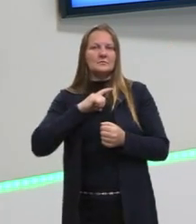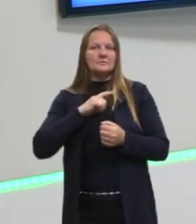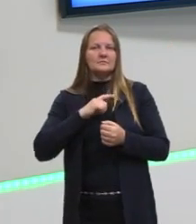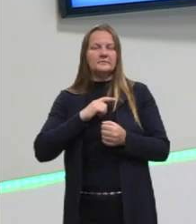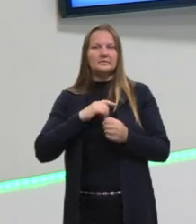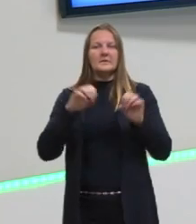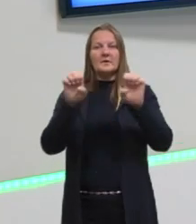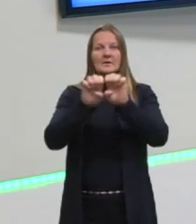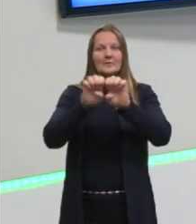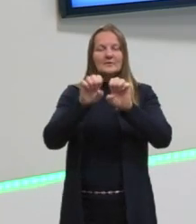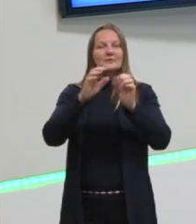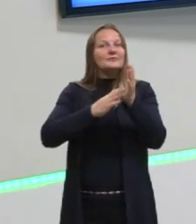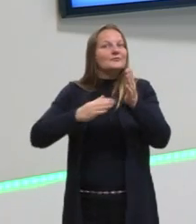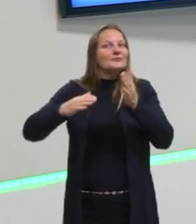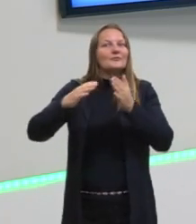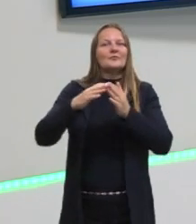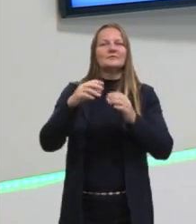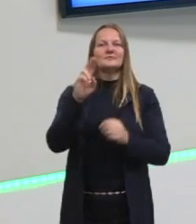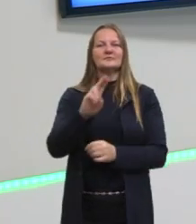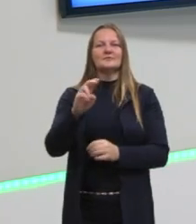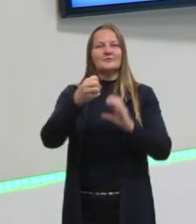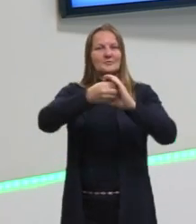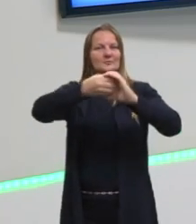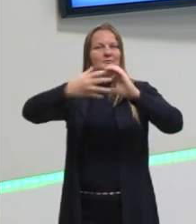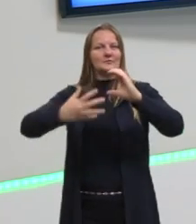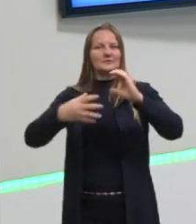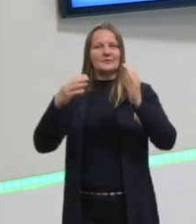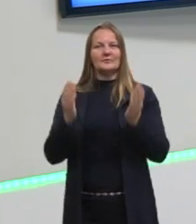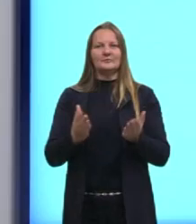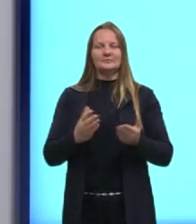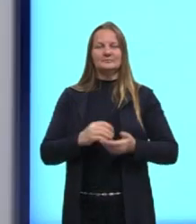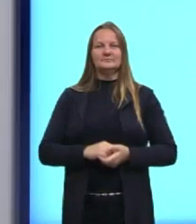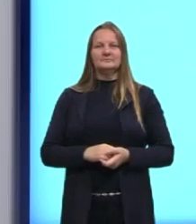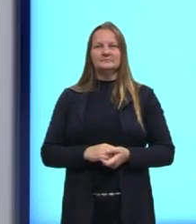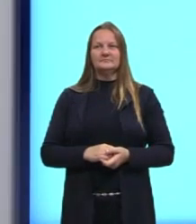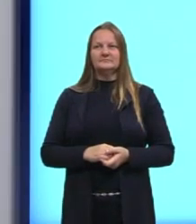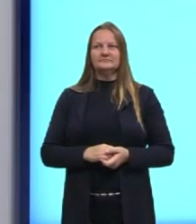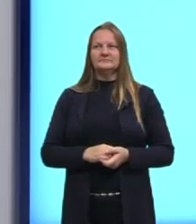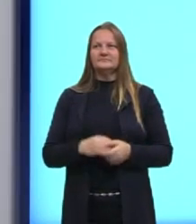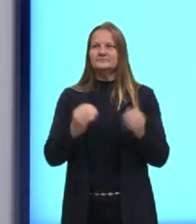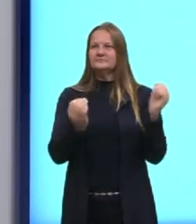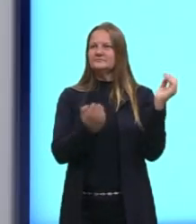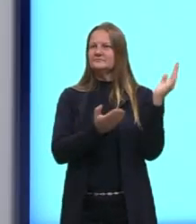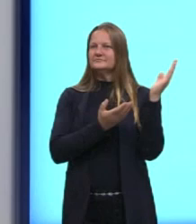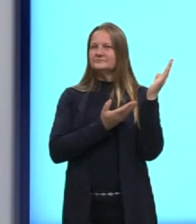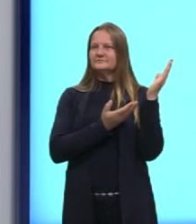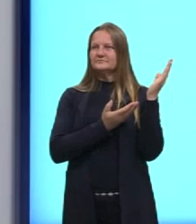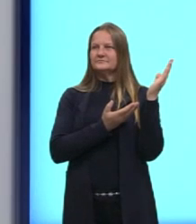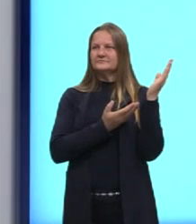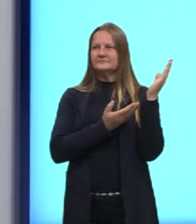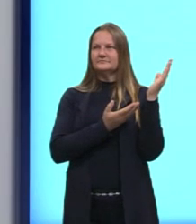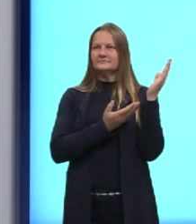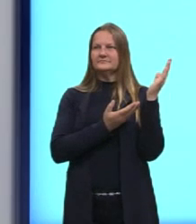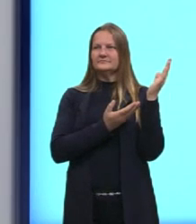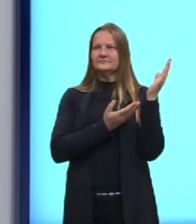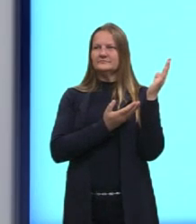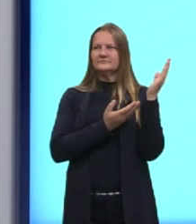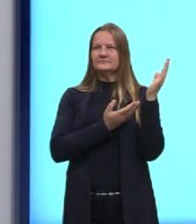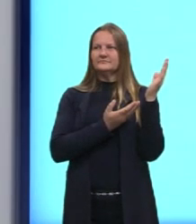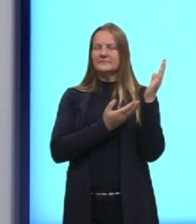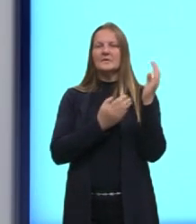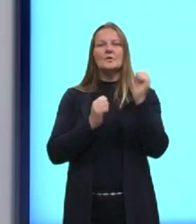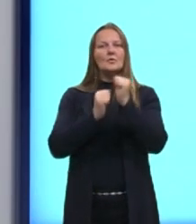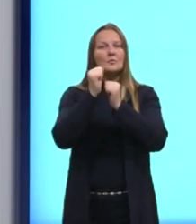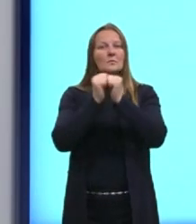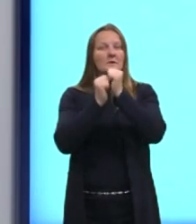equações todas, né? E dessas características de hoje. A nossa questão, então, diz o seguinte. Uma empresa,